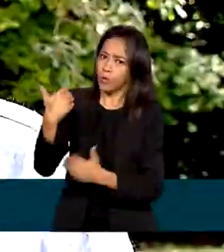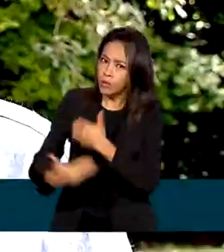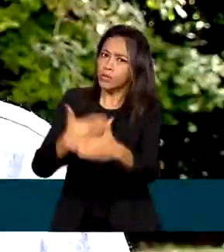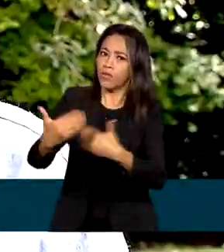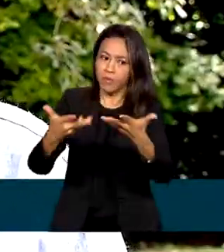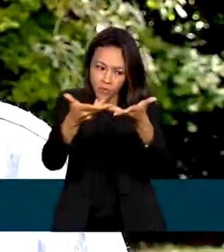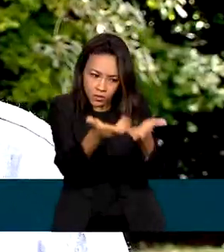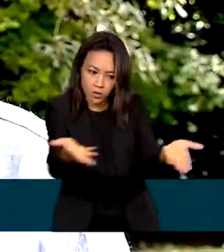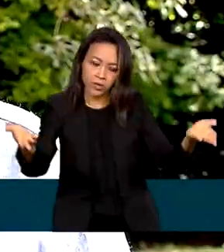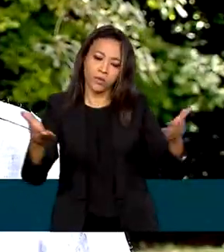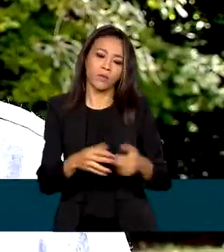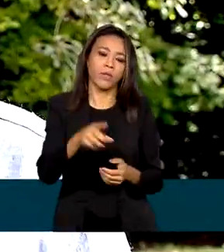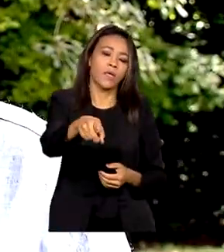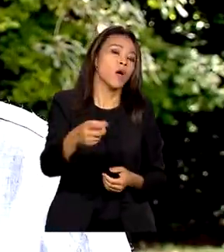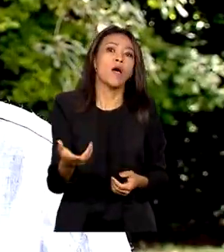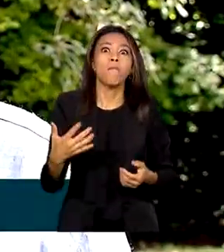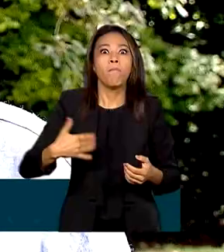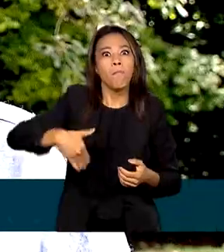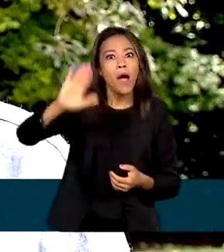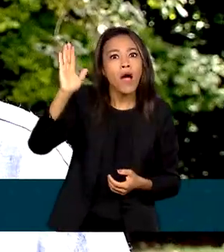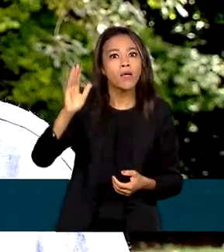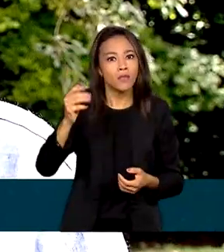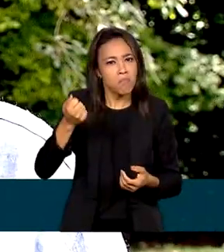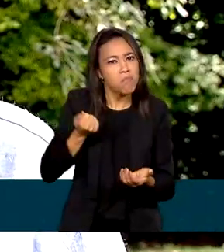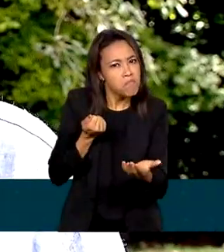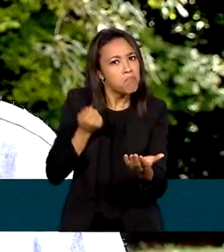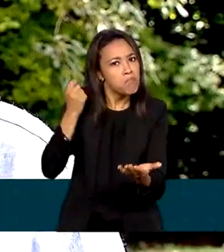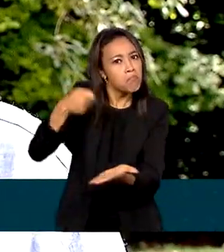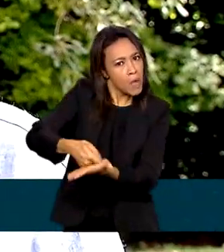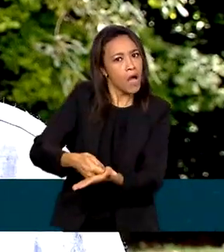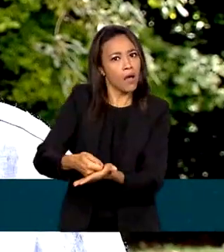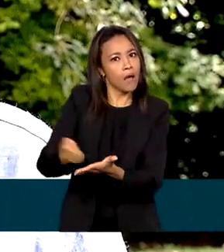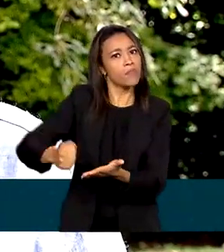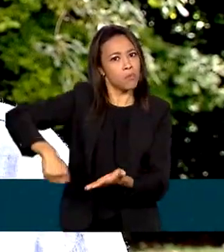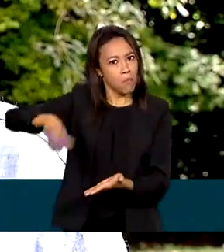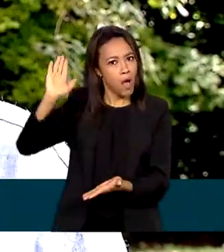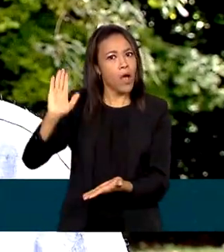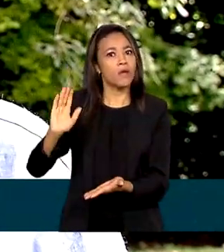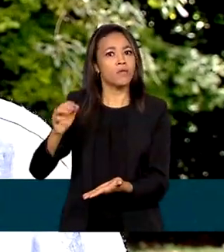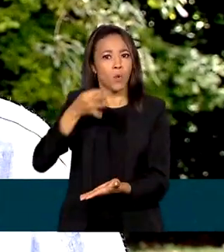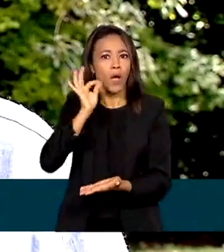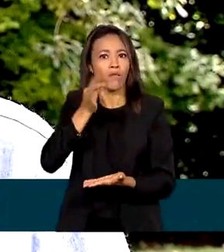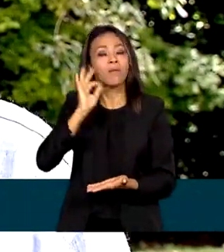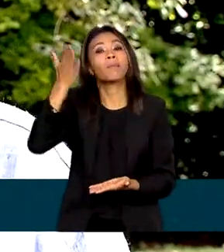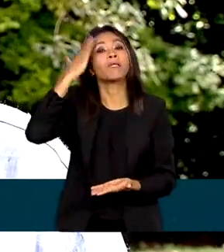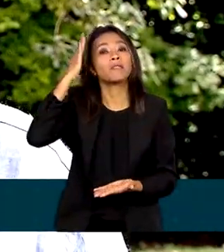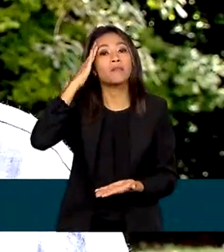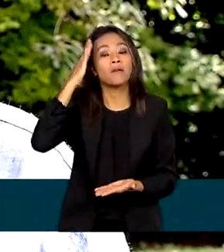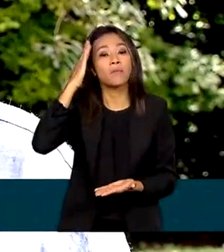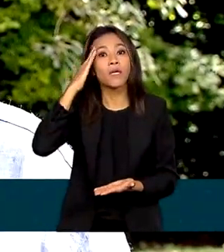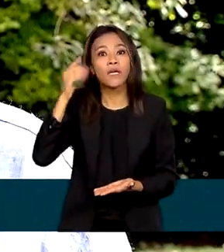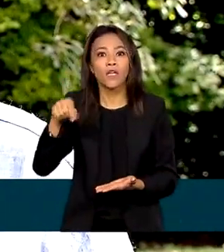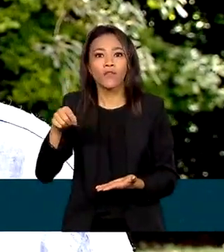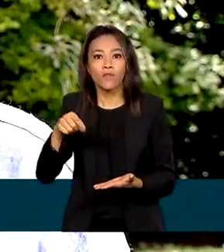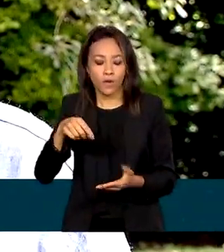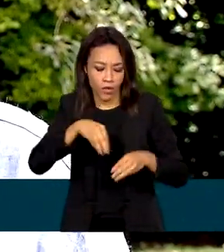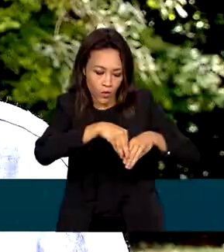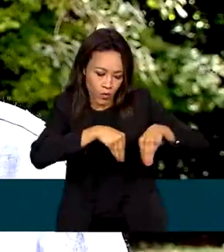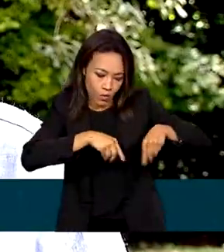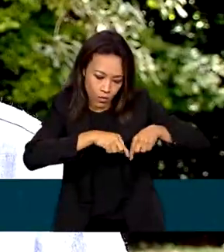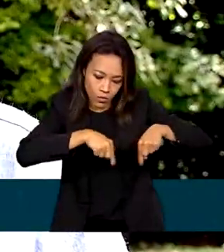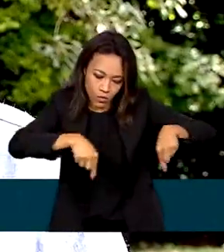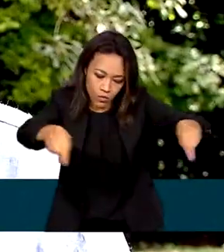Muitos estão dispostos a pagar cada vez mais pelo café, sabendo que o café foi produzido em determinadas